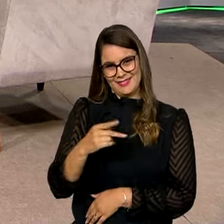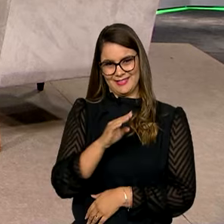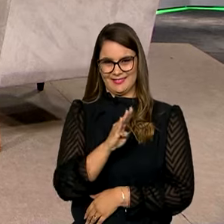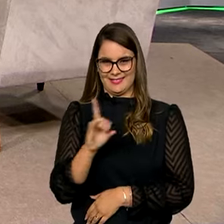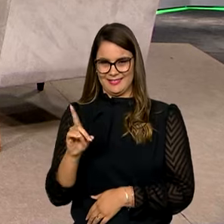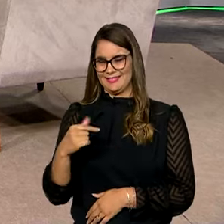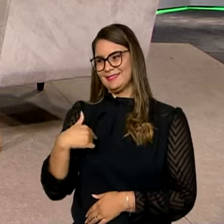em Dia. Eu que agradeço, Roberto.